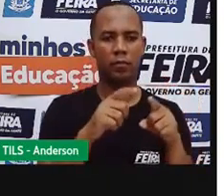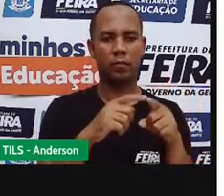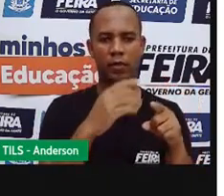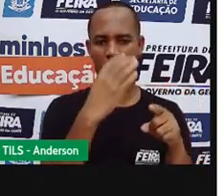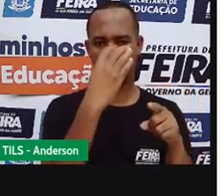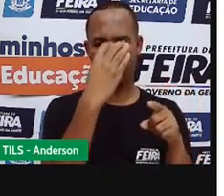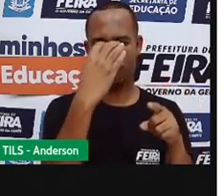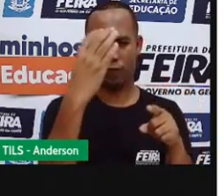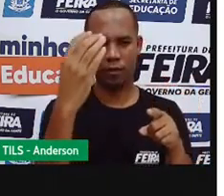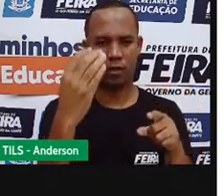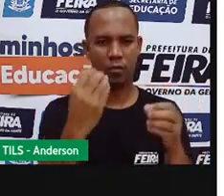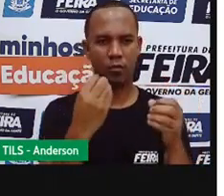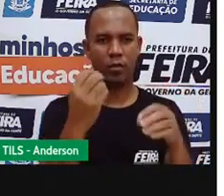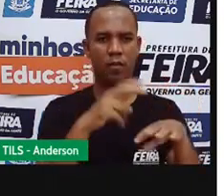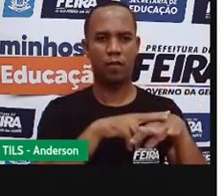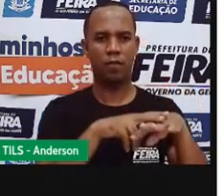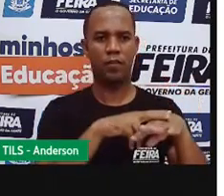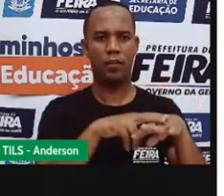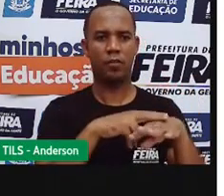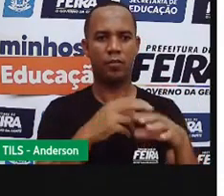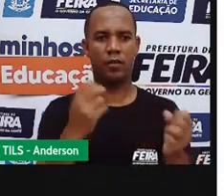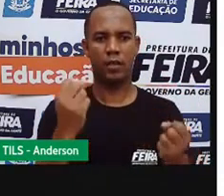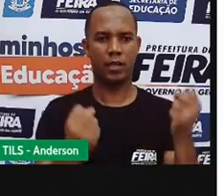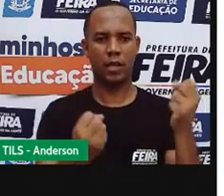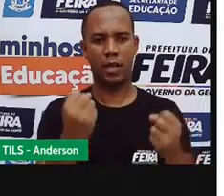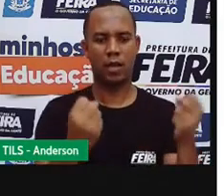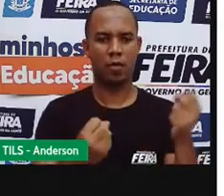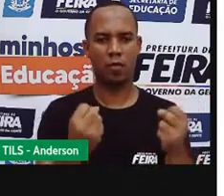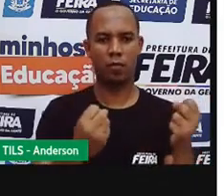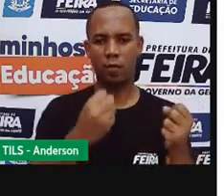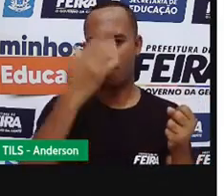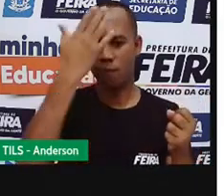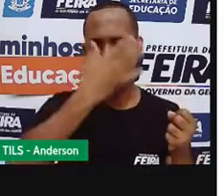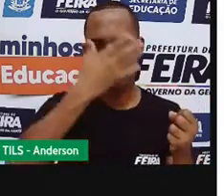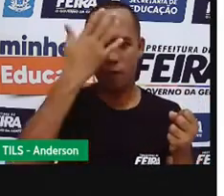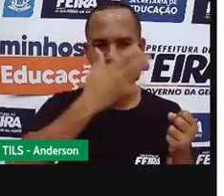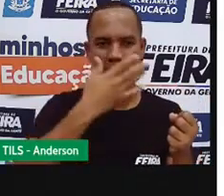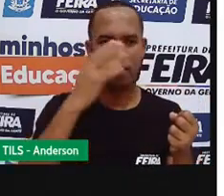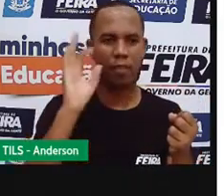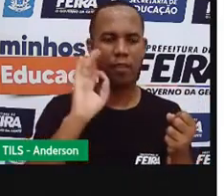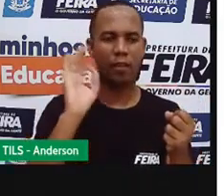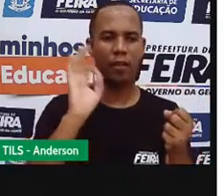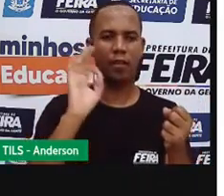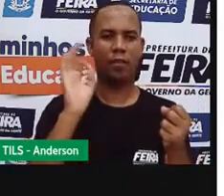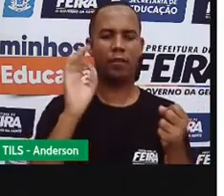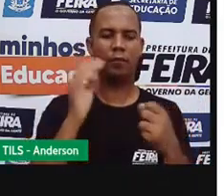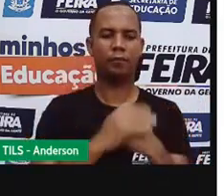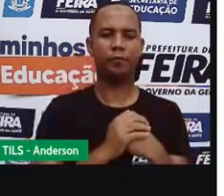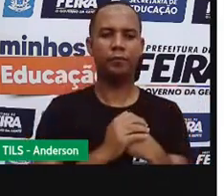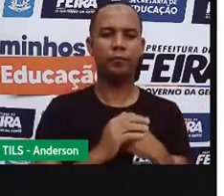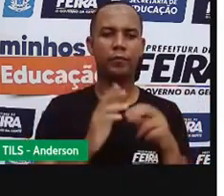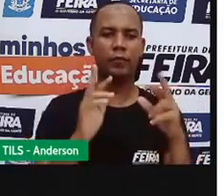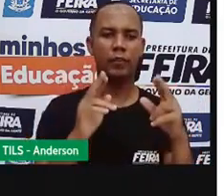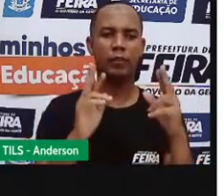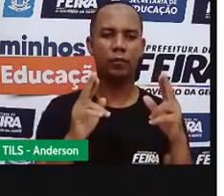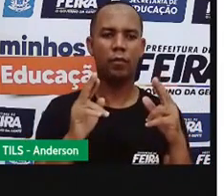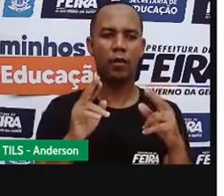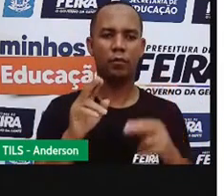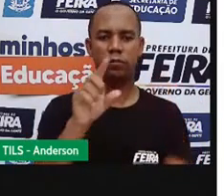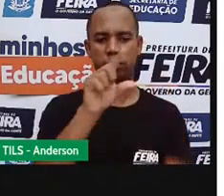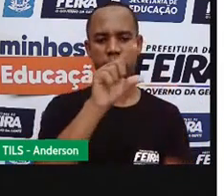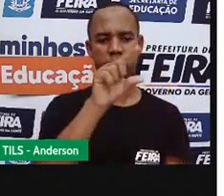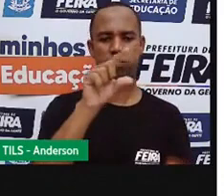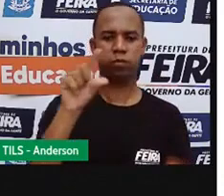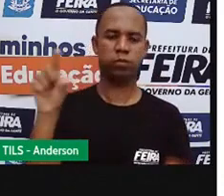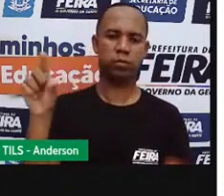o vidro do carro, ele é transparente, como esse pedaço de cima da